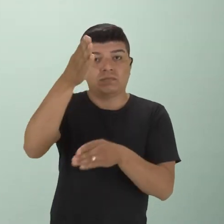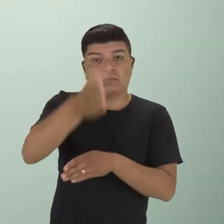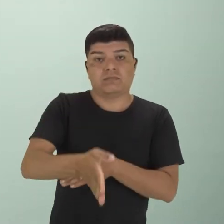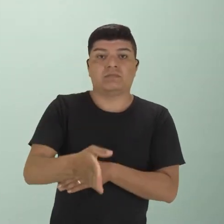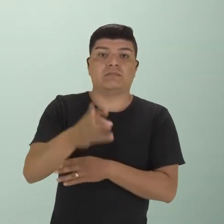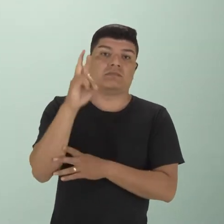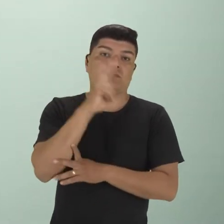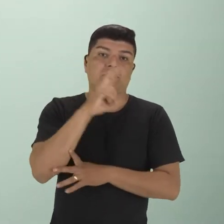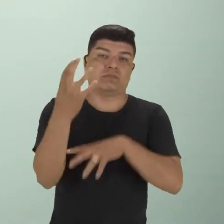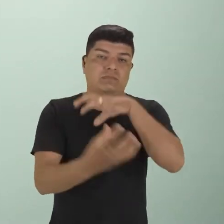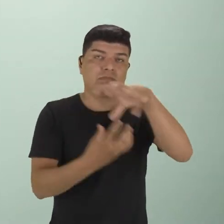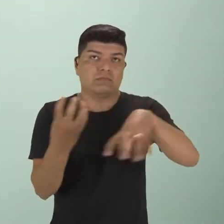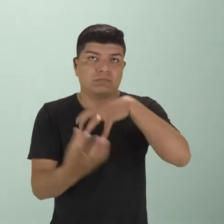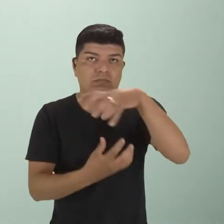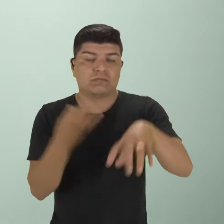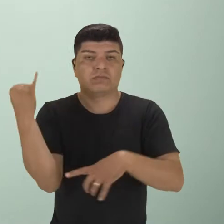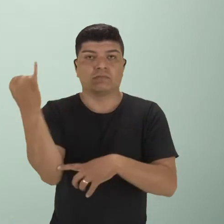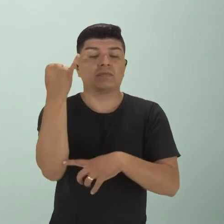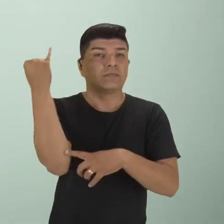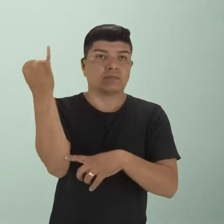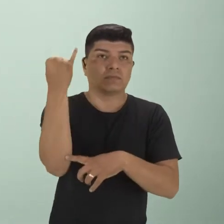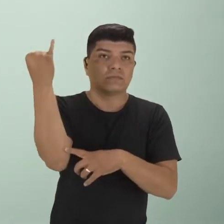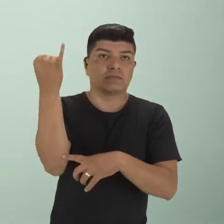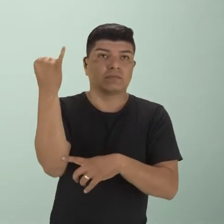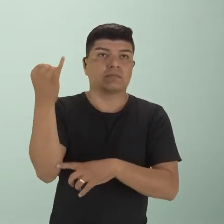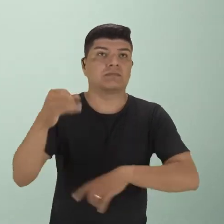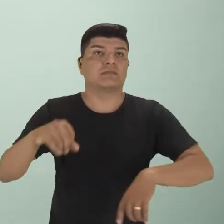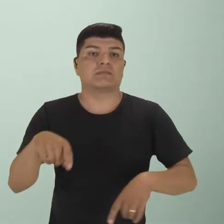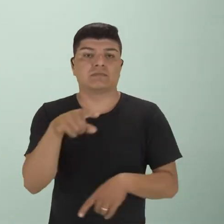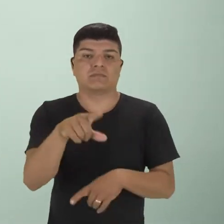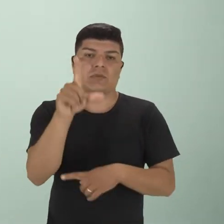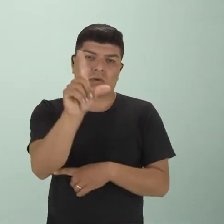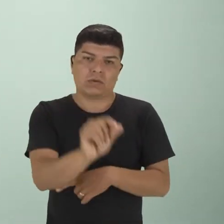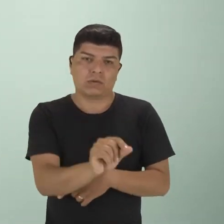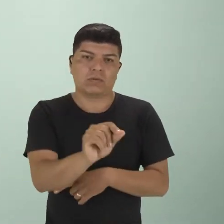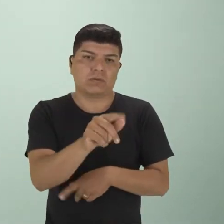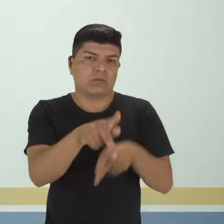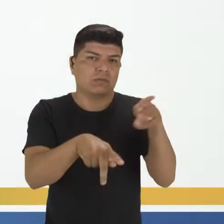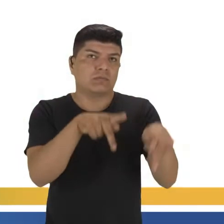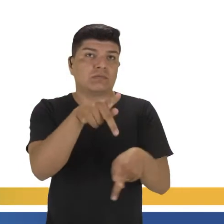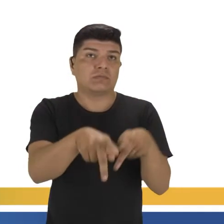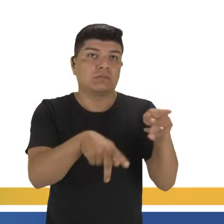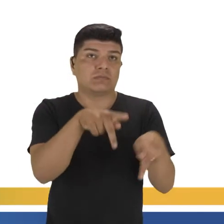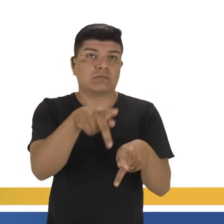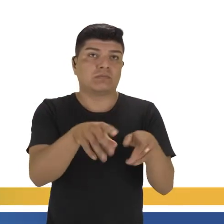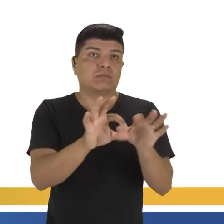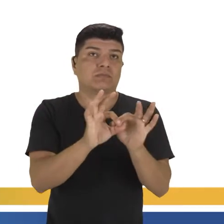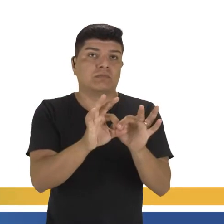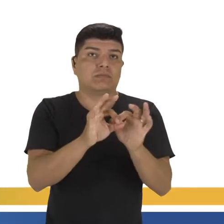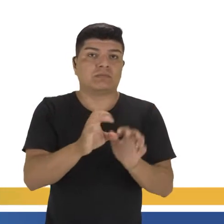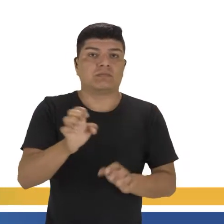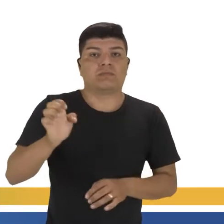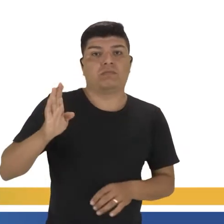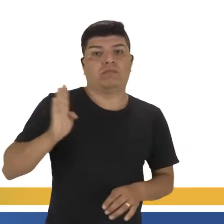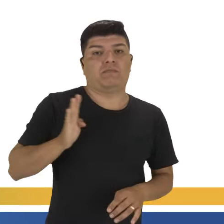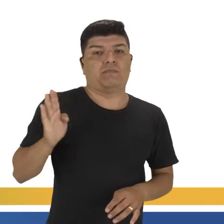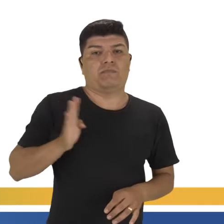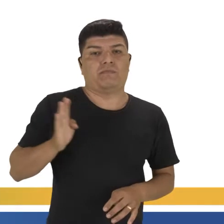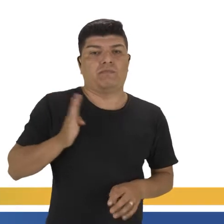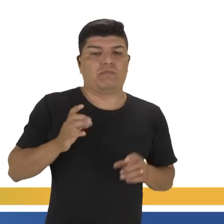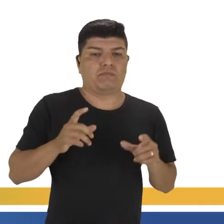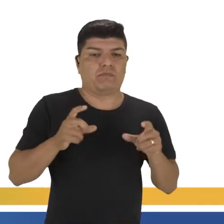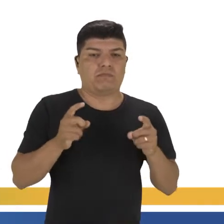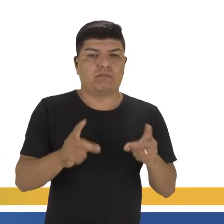diretamente. Isso é muito importante. Olhada lá. Os Mensheviks, minoria, né? No caso, está mais atrelado à burguesia,